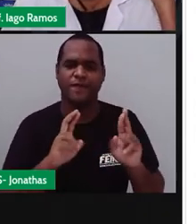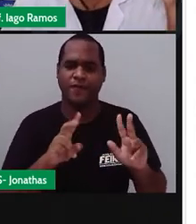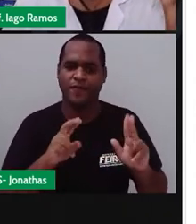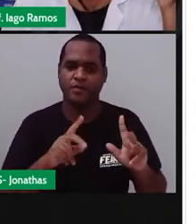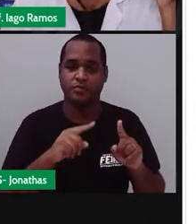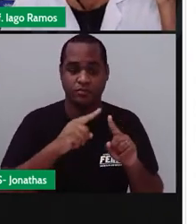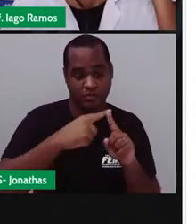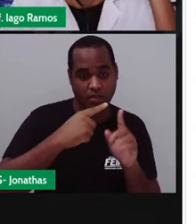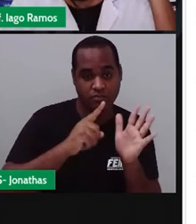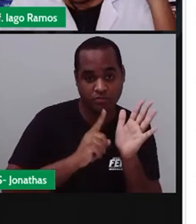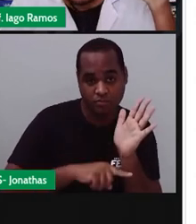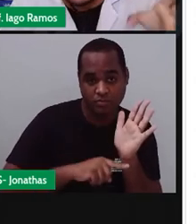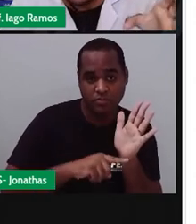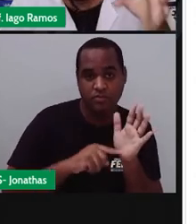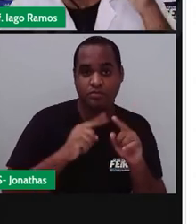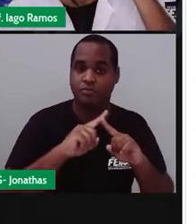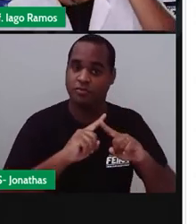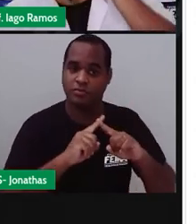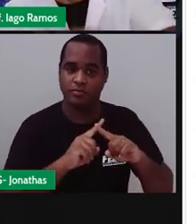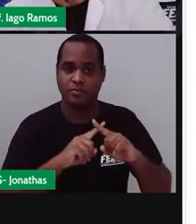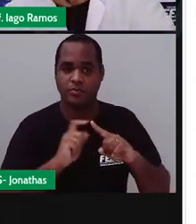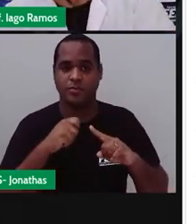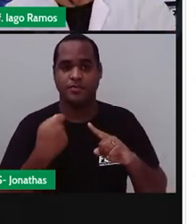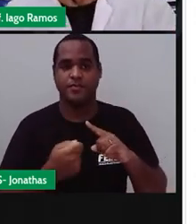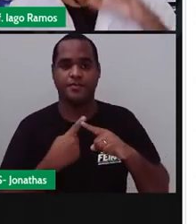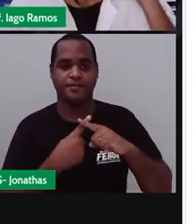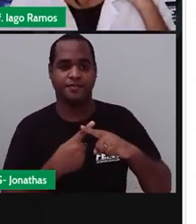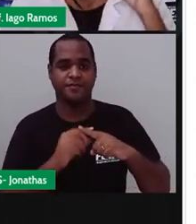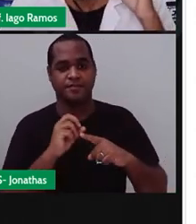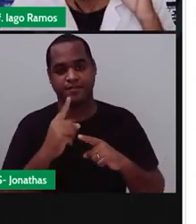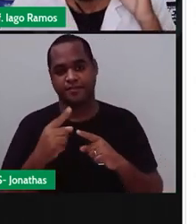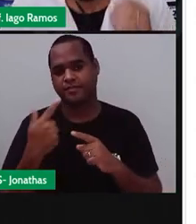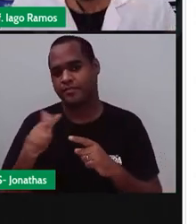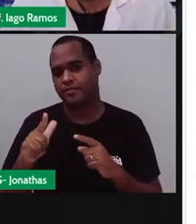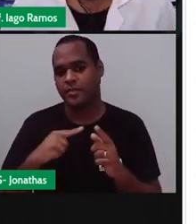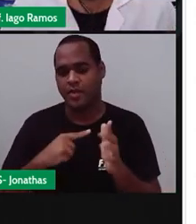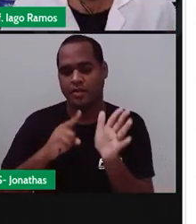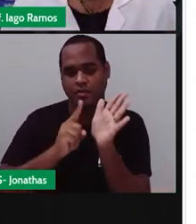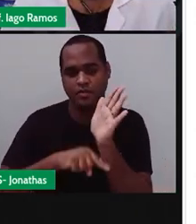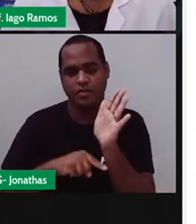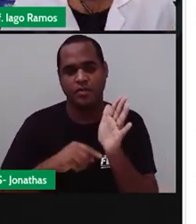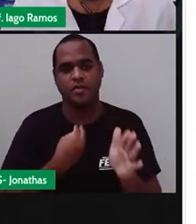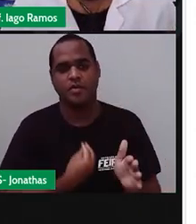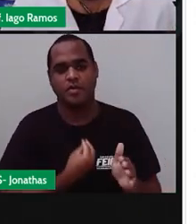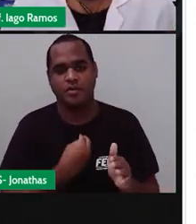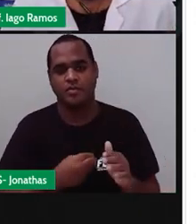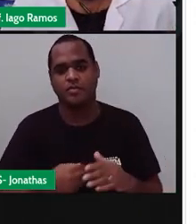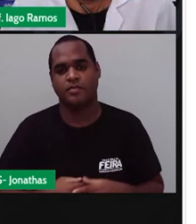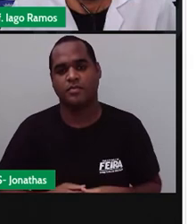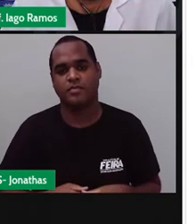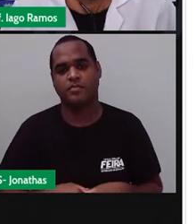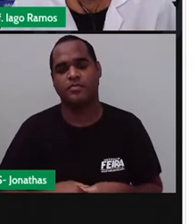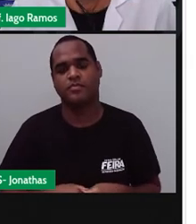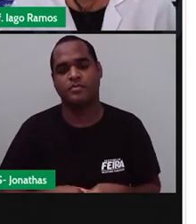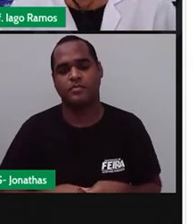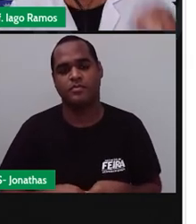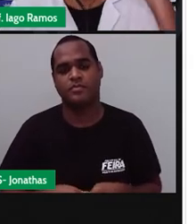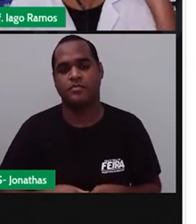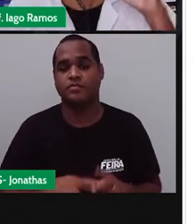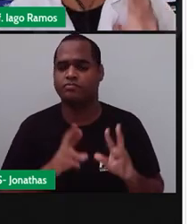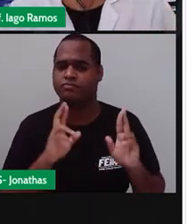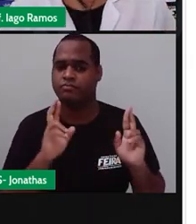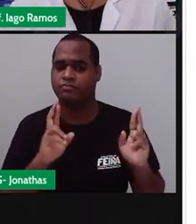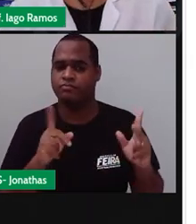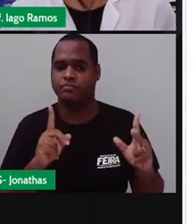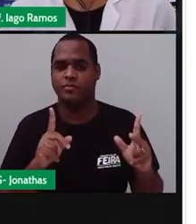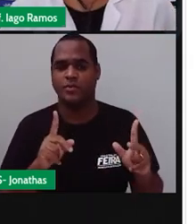positivo na multiplicação e o outro está negativo. Sinais diferentes. Deu negativo. Onde